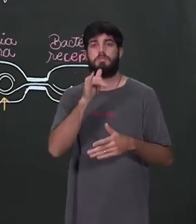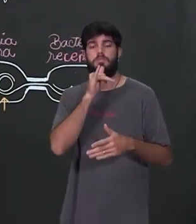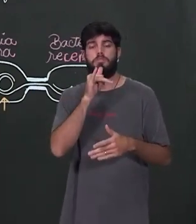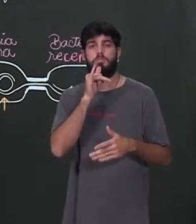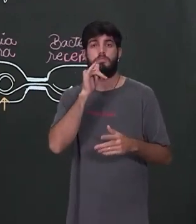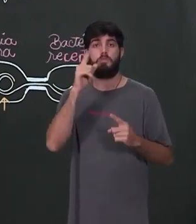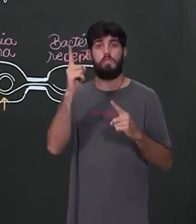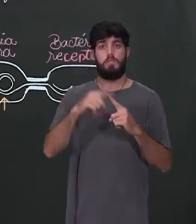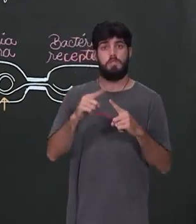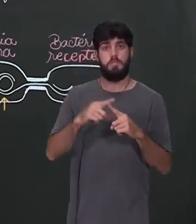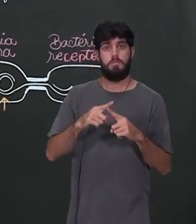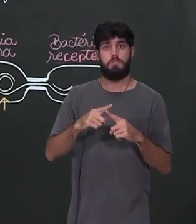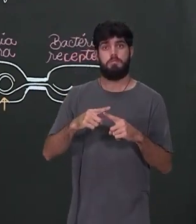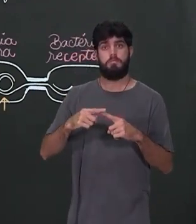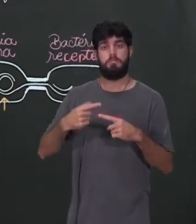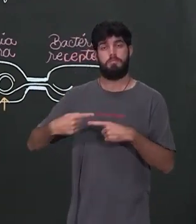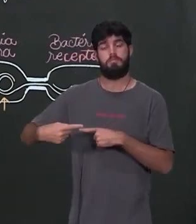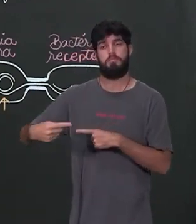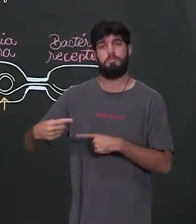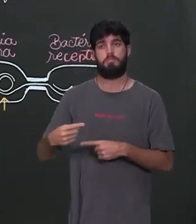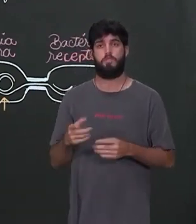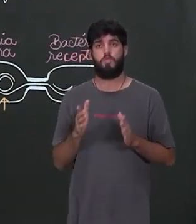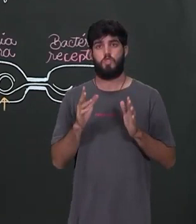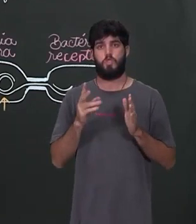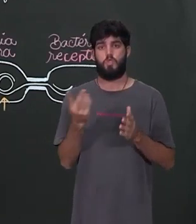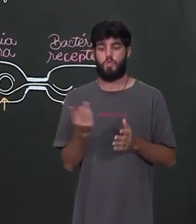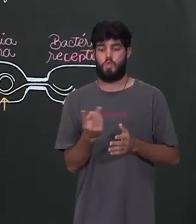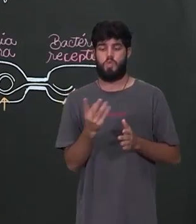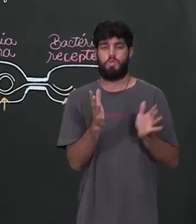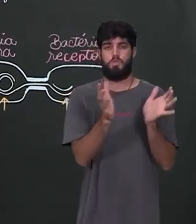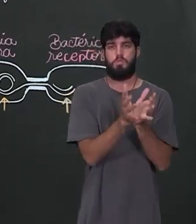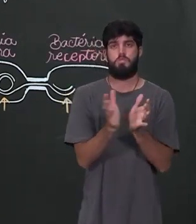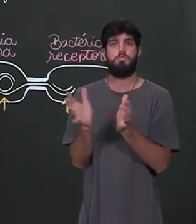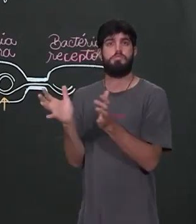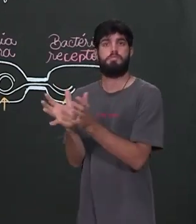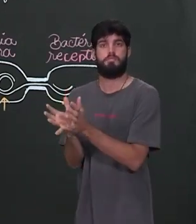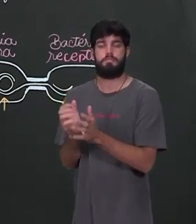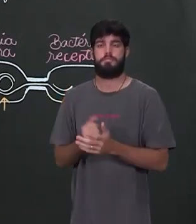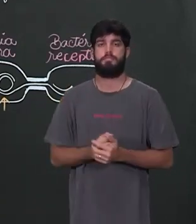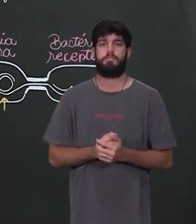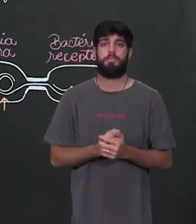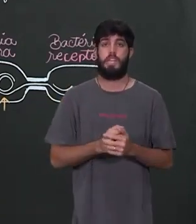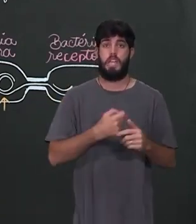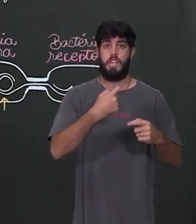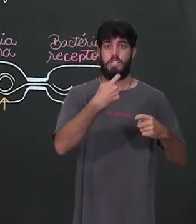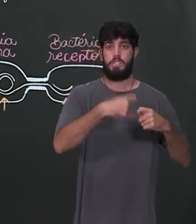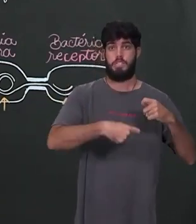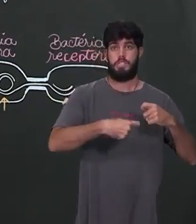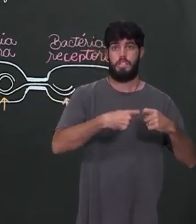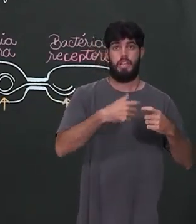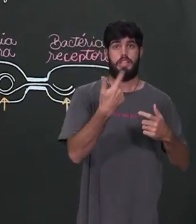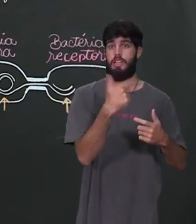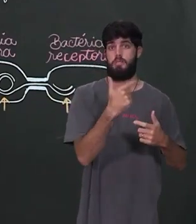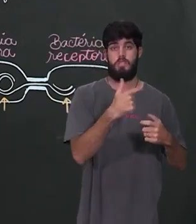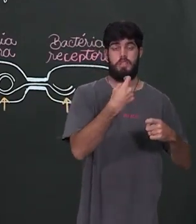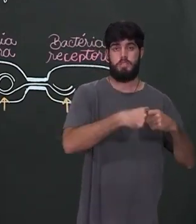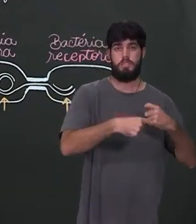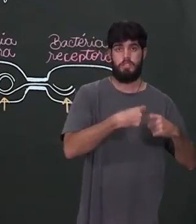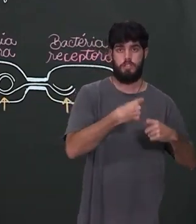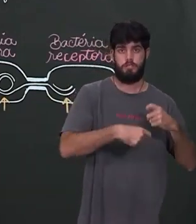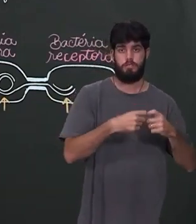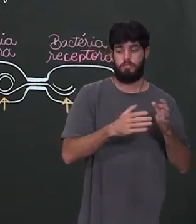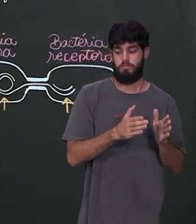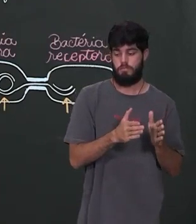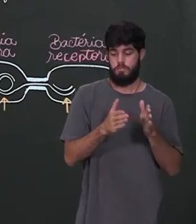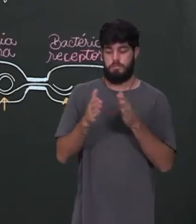dos seres vivos? A gente vai dividir em dois grupos. As reproduções assexuadas, então modelo de reprodução assexuada.